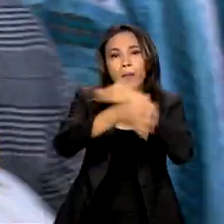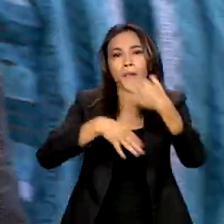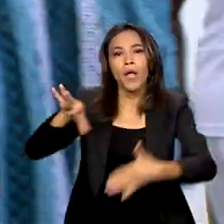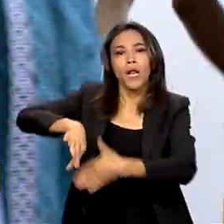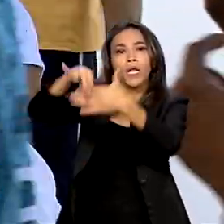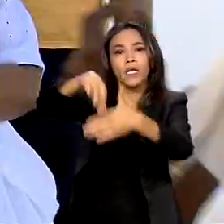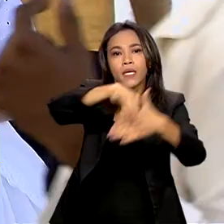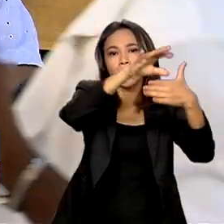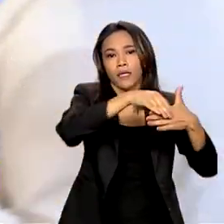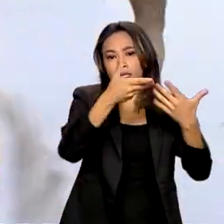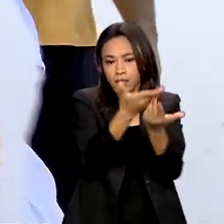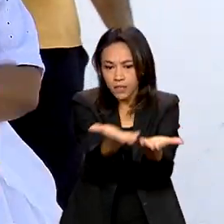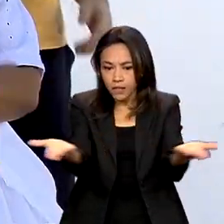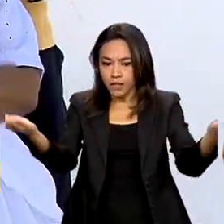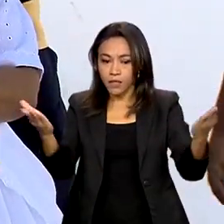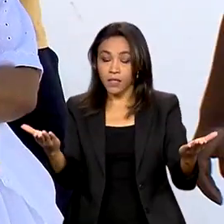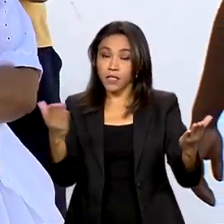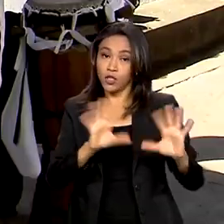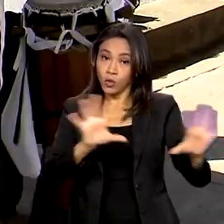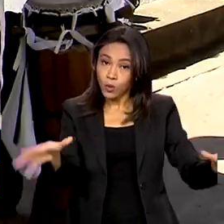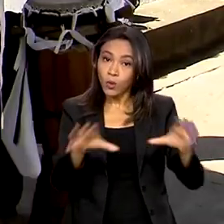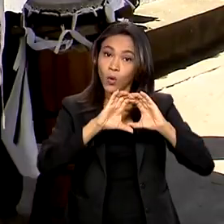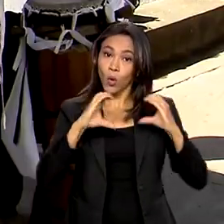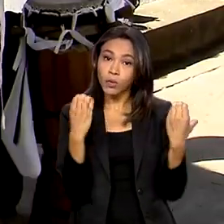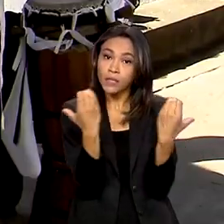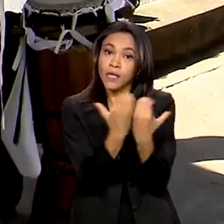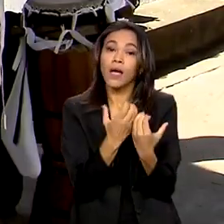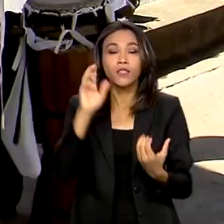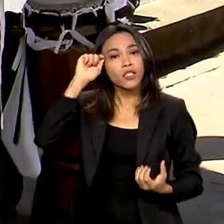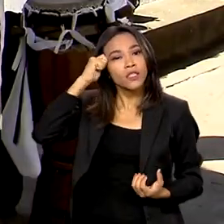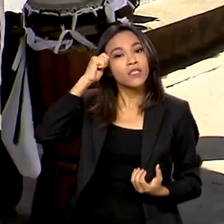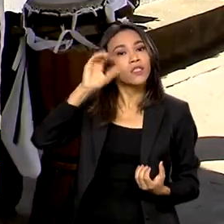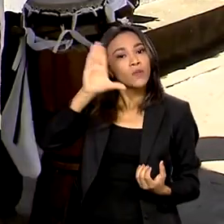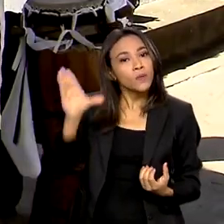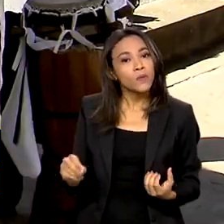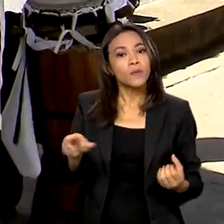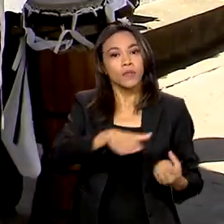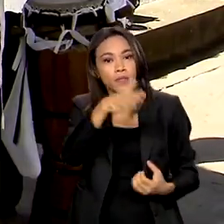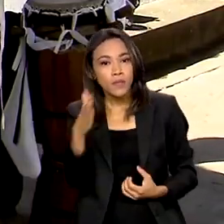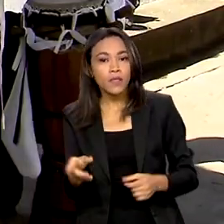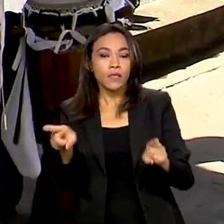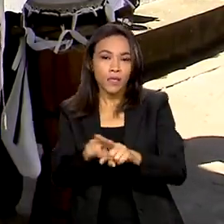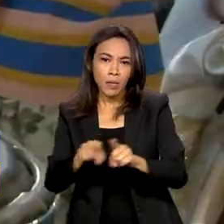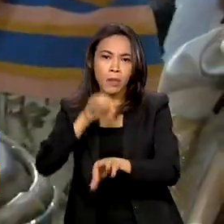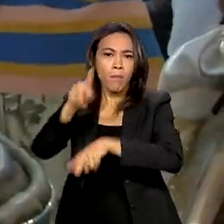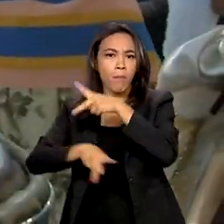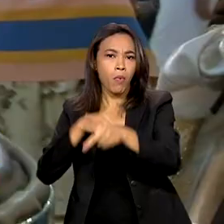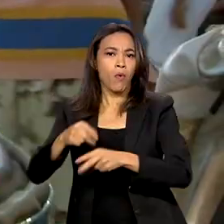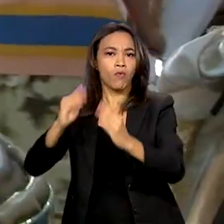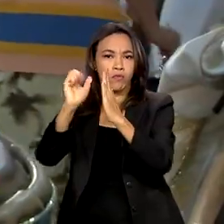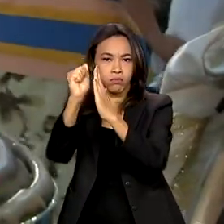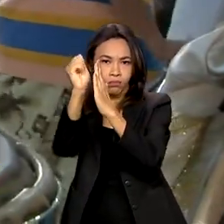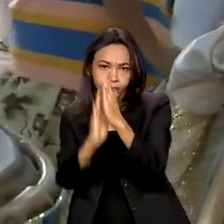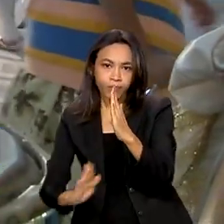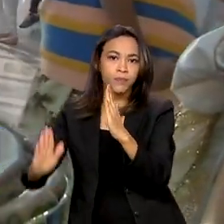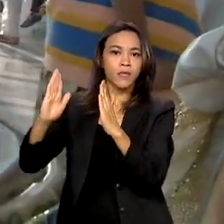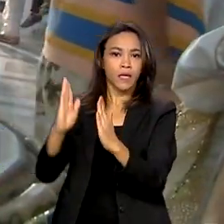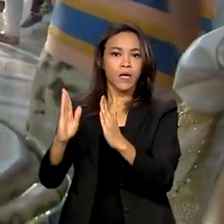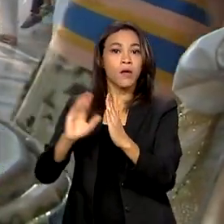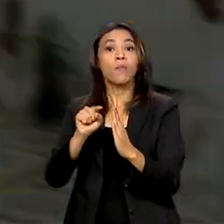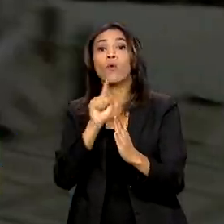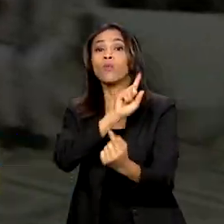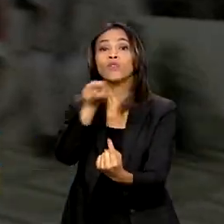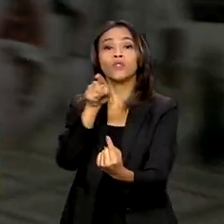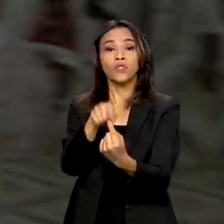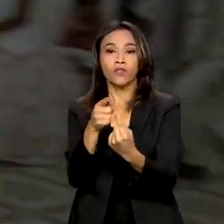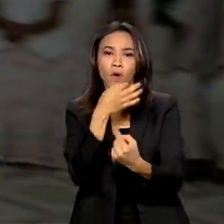representantes de comunidades tradicionais de matriz africana e povo de terreiro para elaborar as políticas de